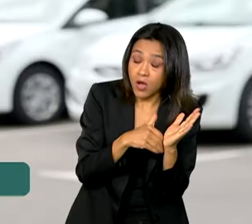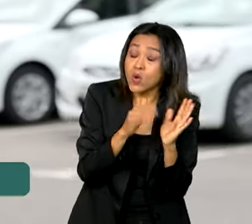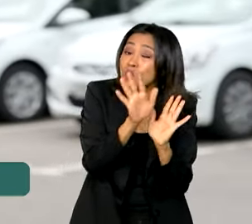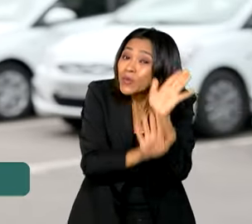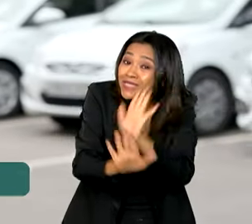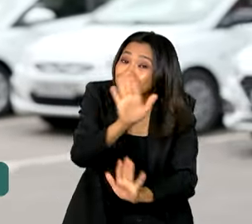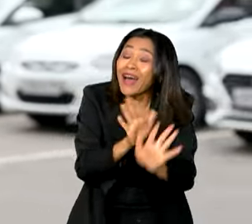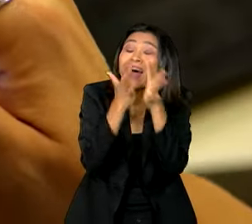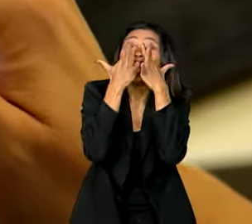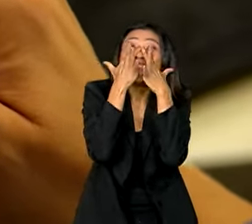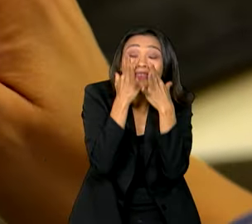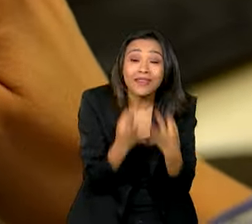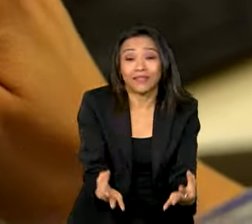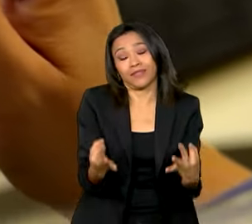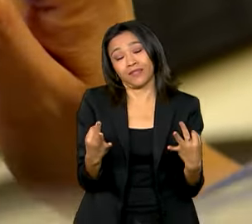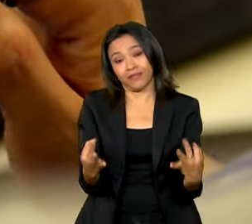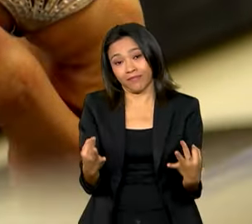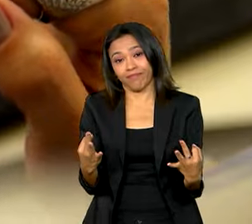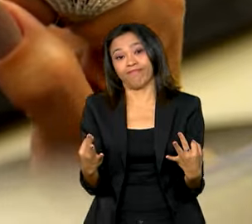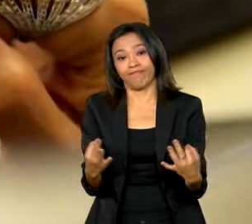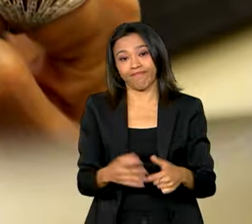deve ser redobrada.